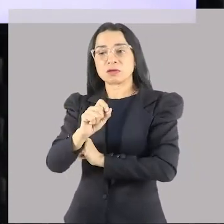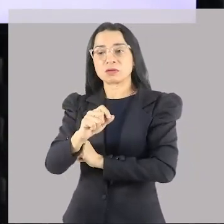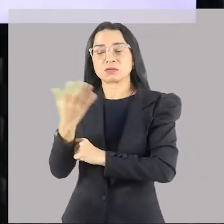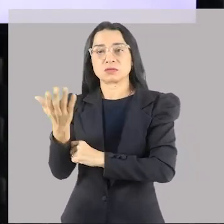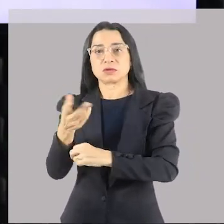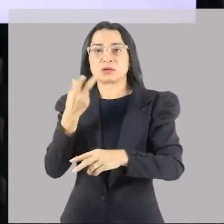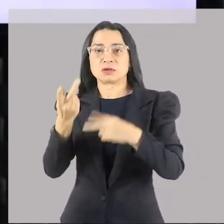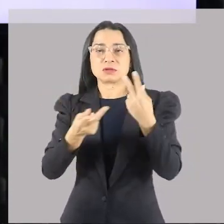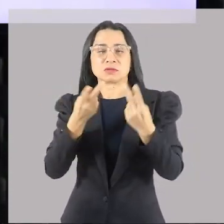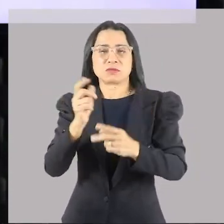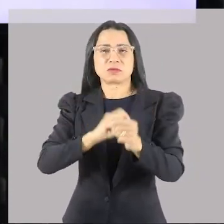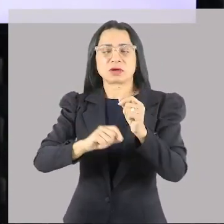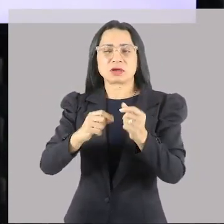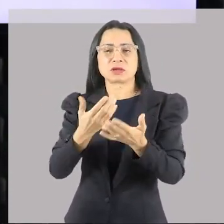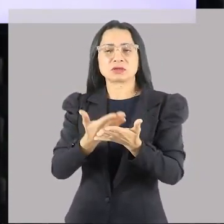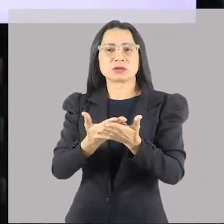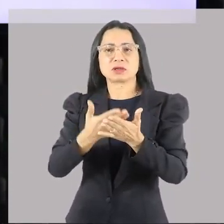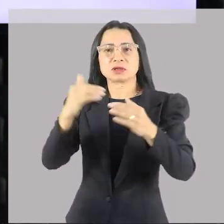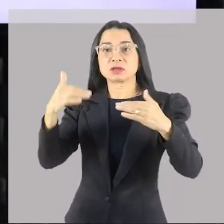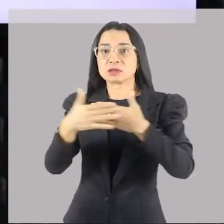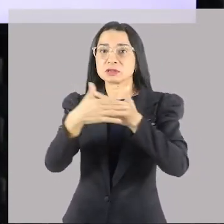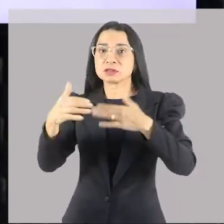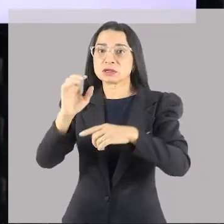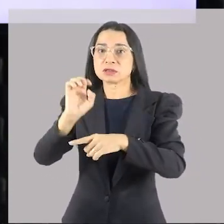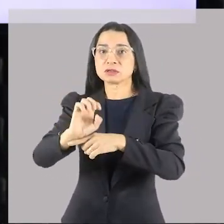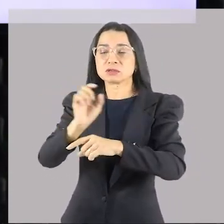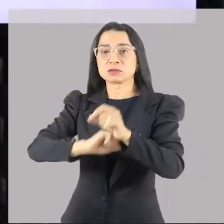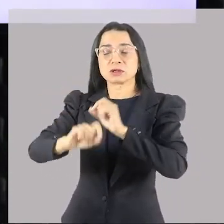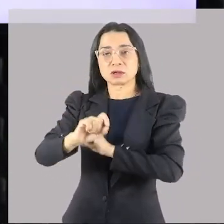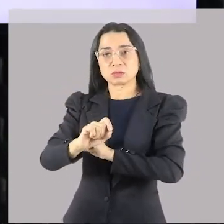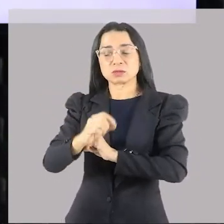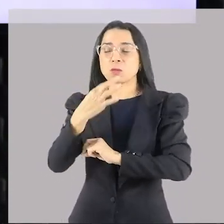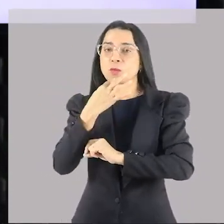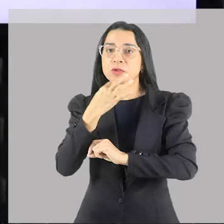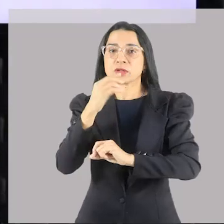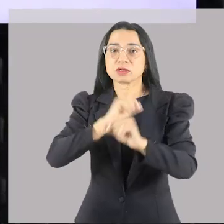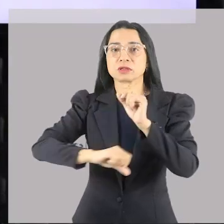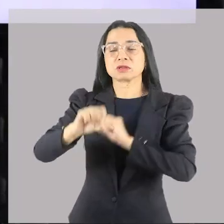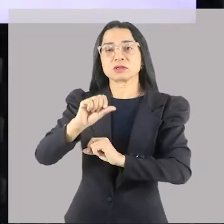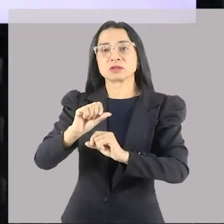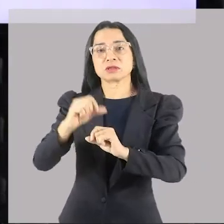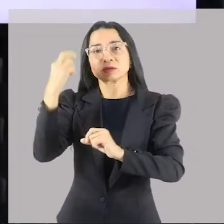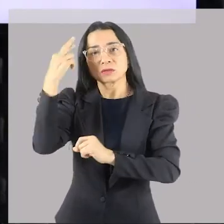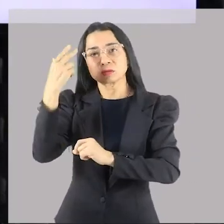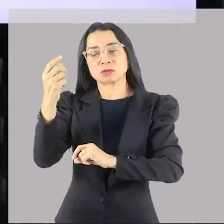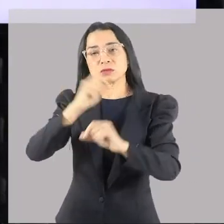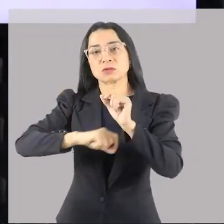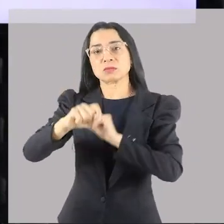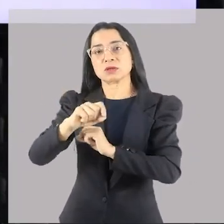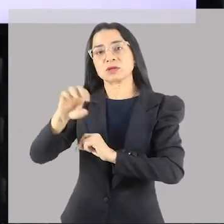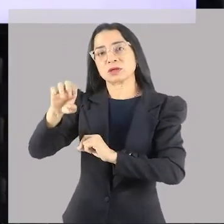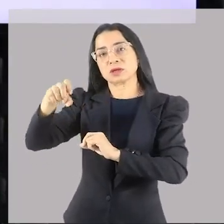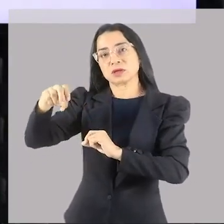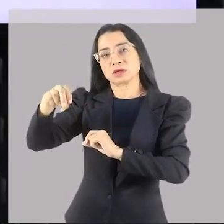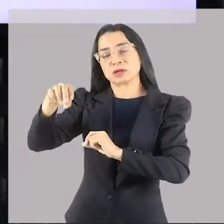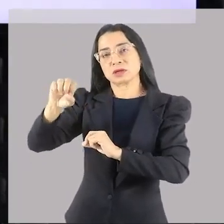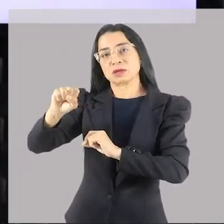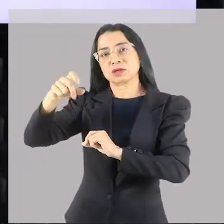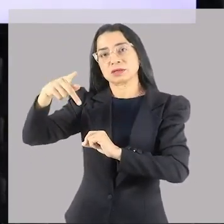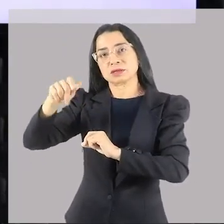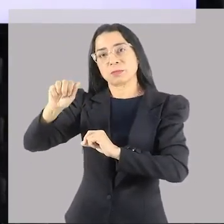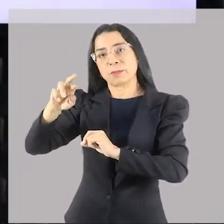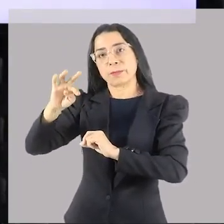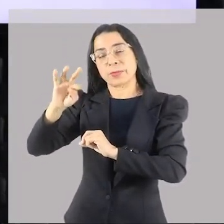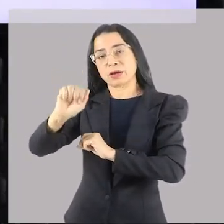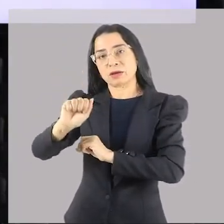em história, preciso reforçar a situação, que eram mais conhecidas, não mais importantes, mas as mais conhecidas historicamente seriam Esparta, a cidade guerreira,